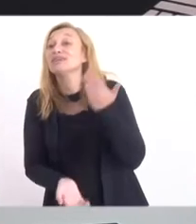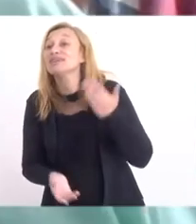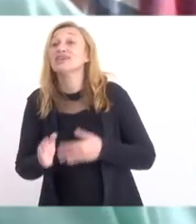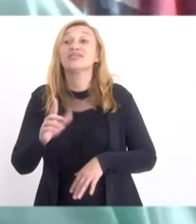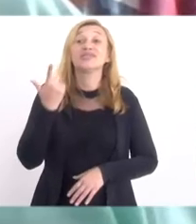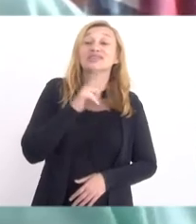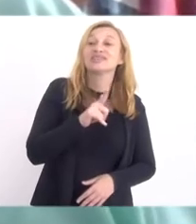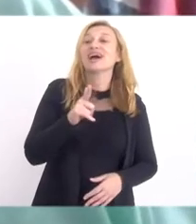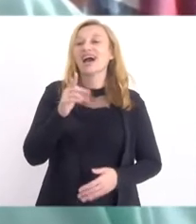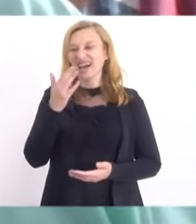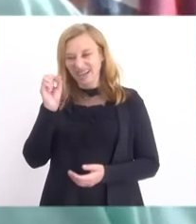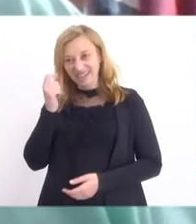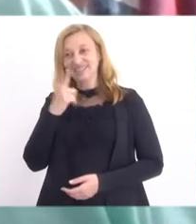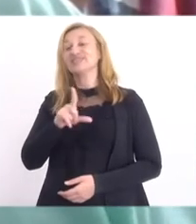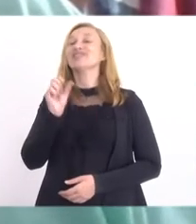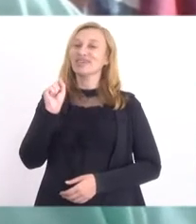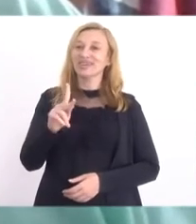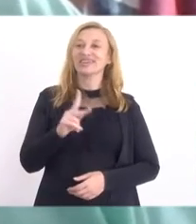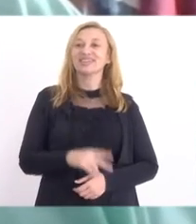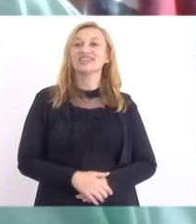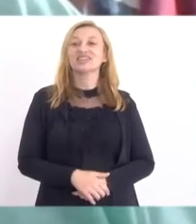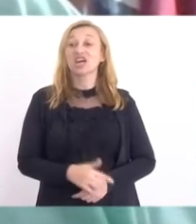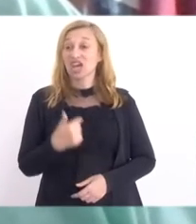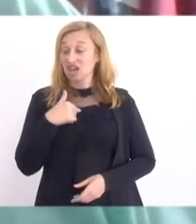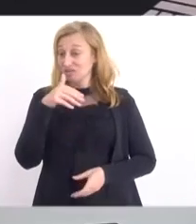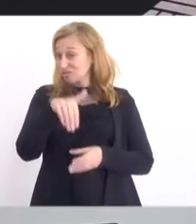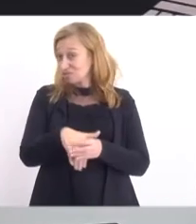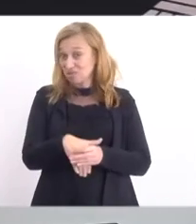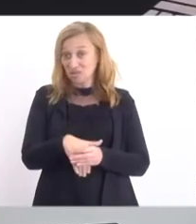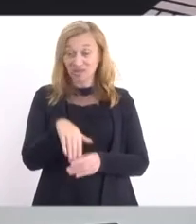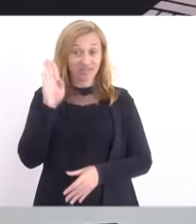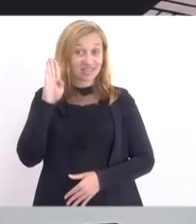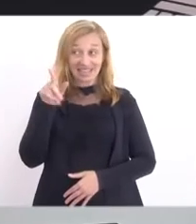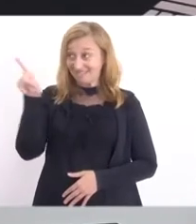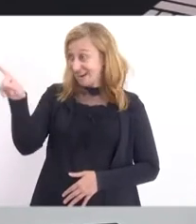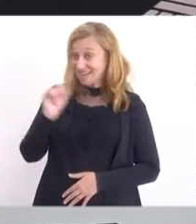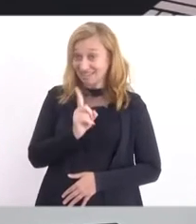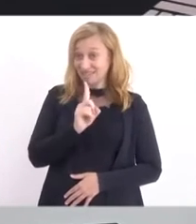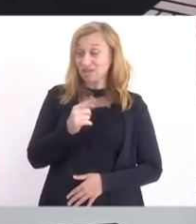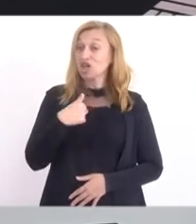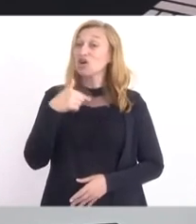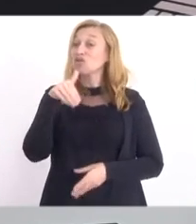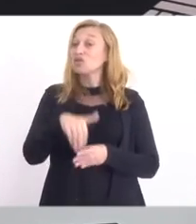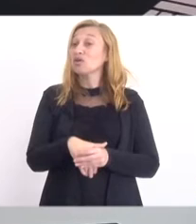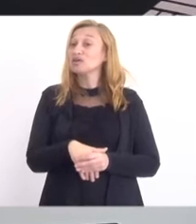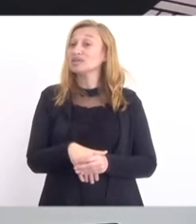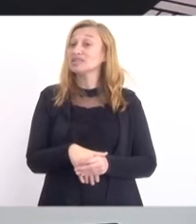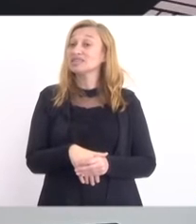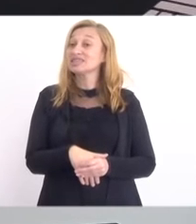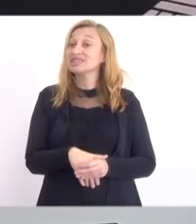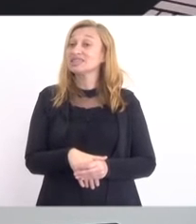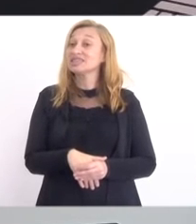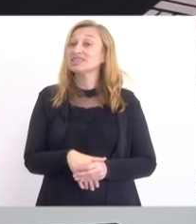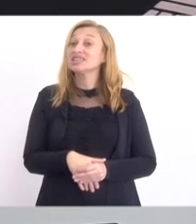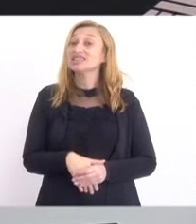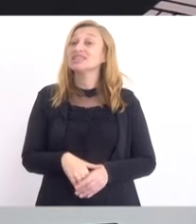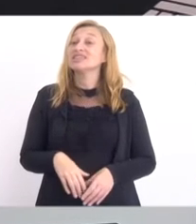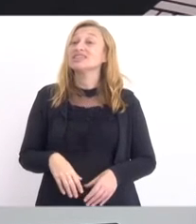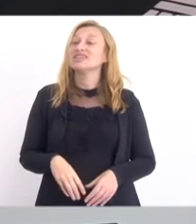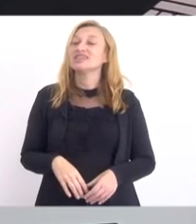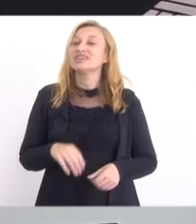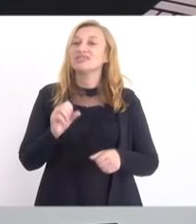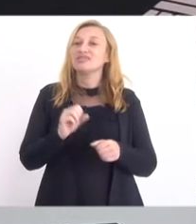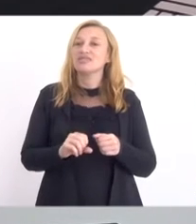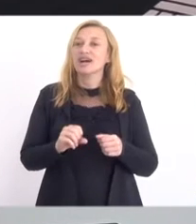Ganhou. Landinho. Aliás, eu não voto em candidato lá, Rôminho. Eu voto naquele que faz o Flamengo